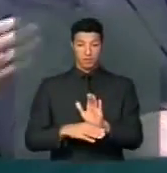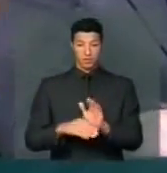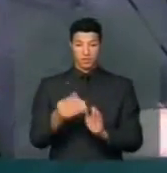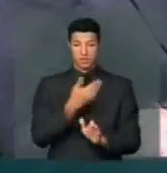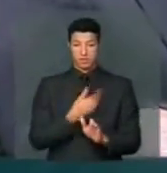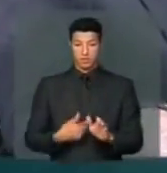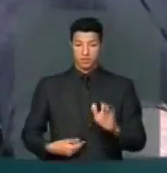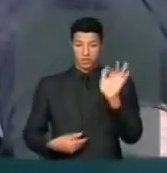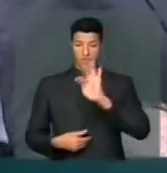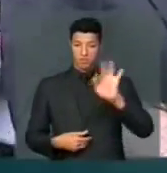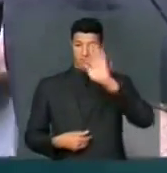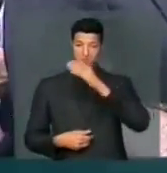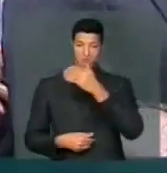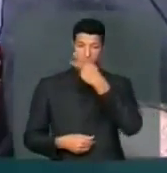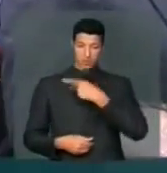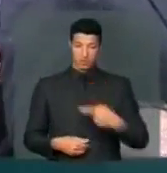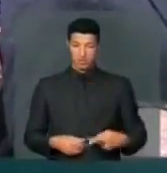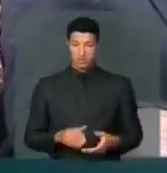do governo federal, senhor presidente